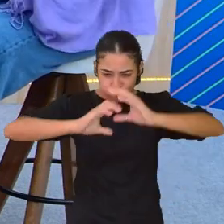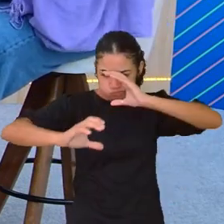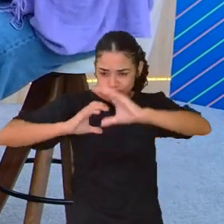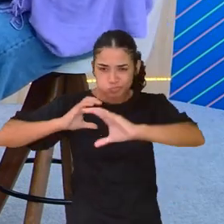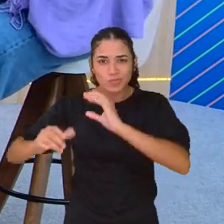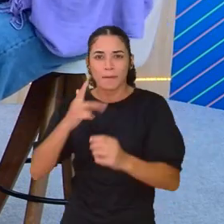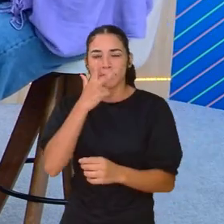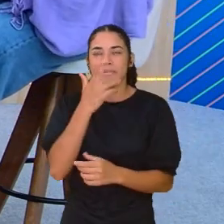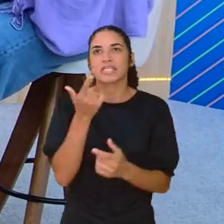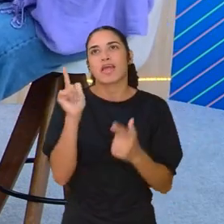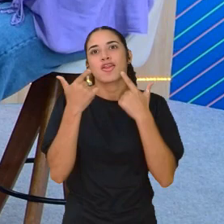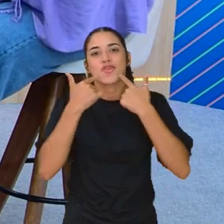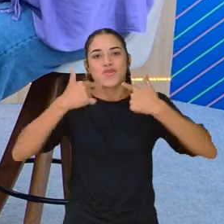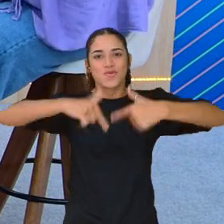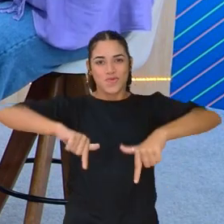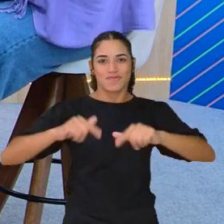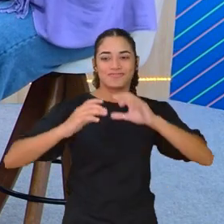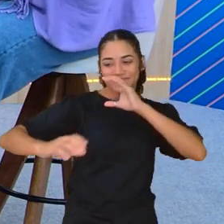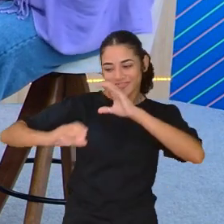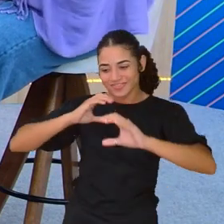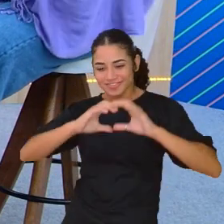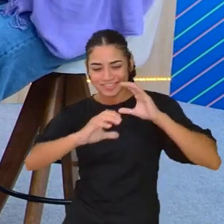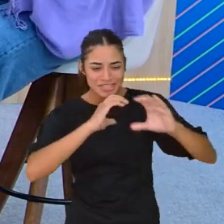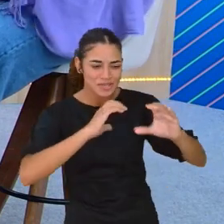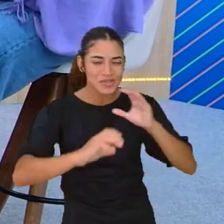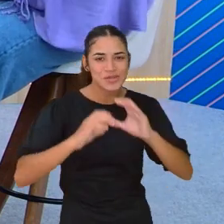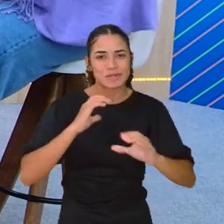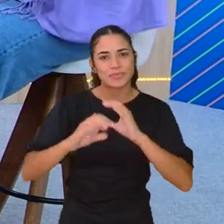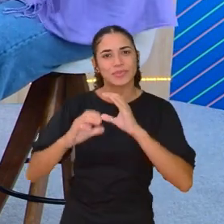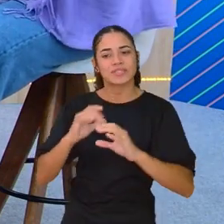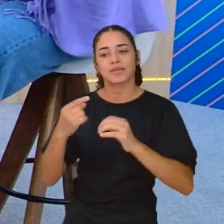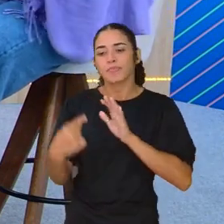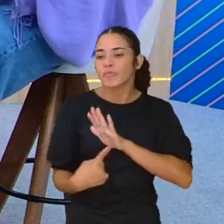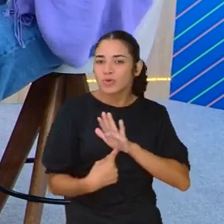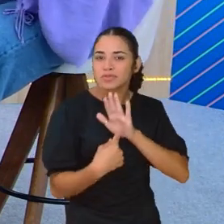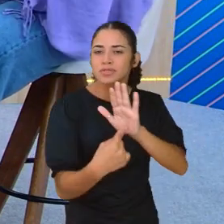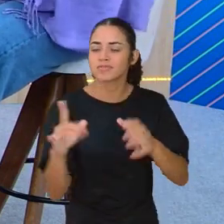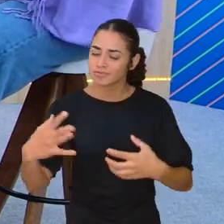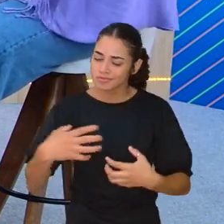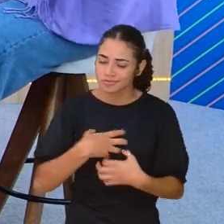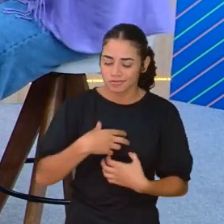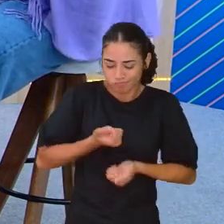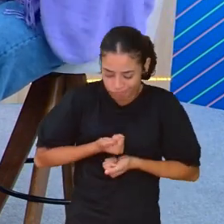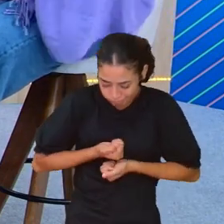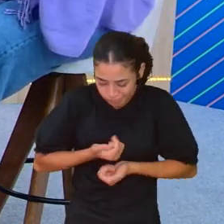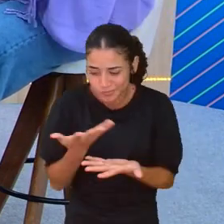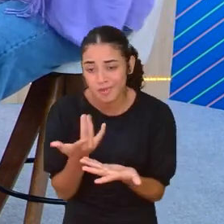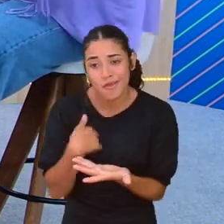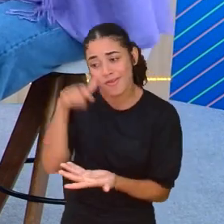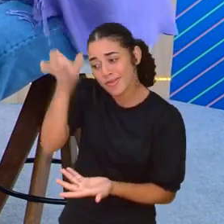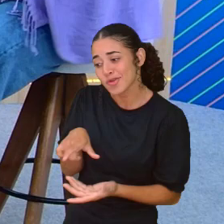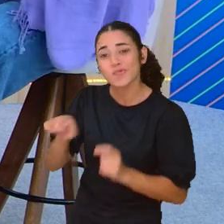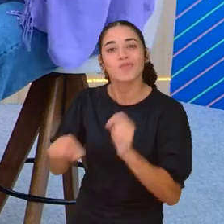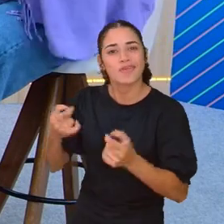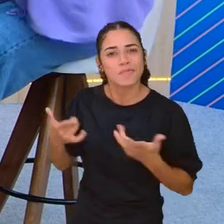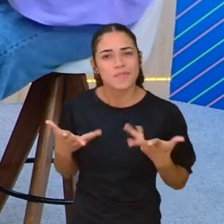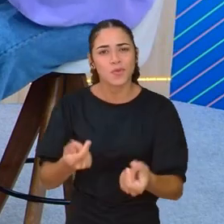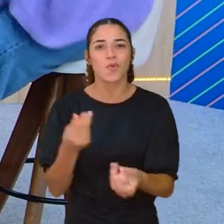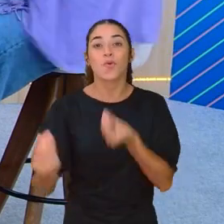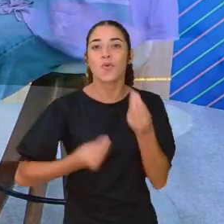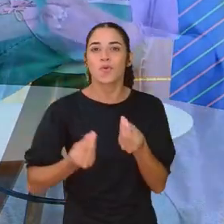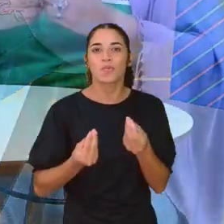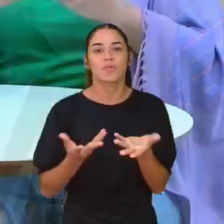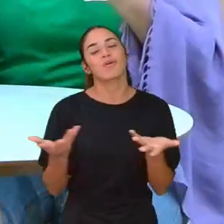É uma linguagem, né? Então, se comunicar, mostrar o que você sente, aquilo que você é, as suas habilidades